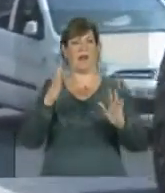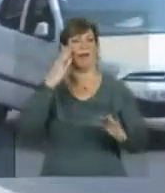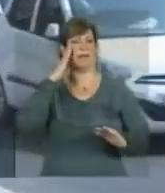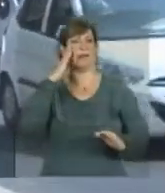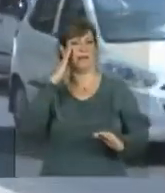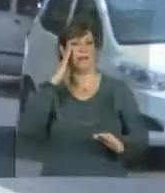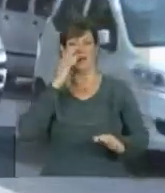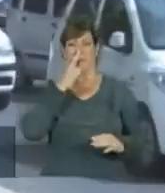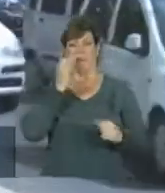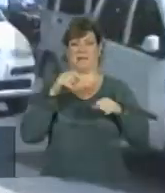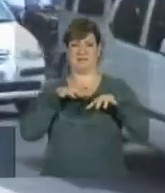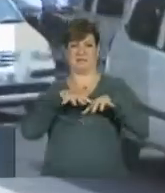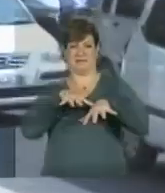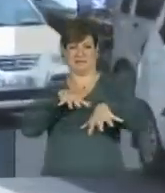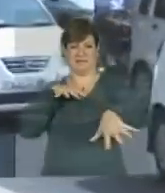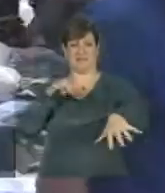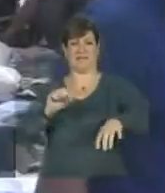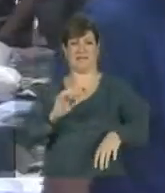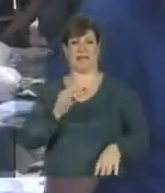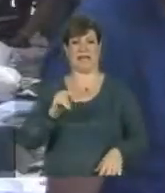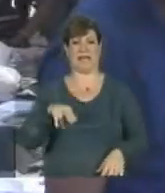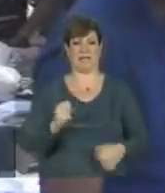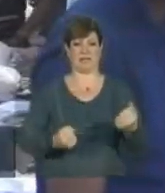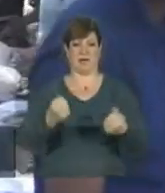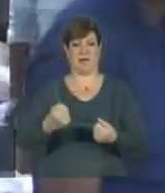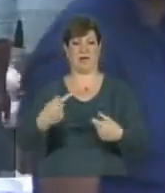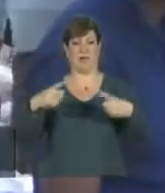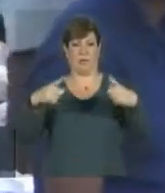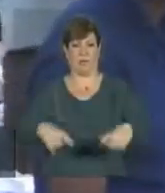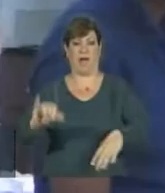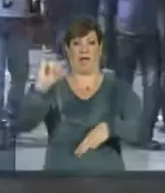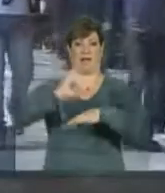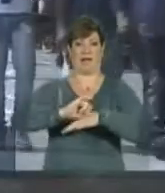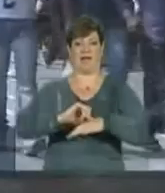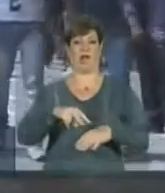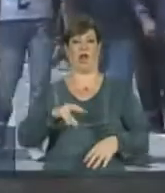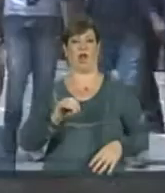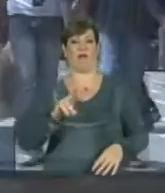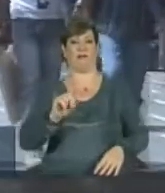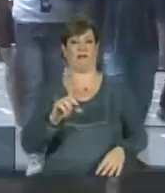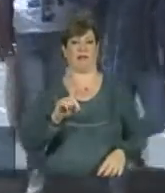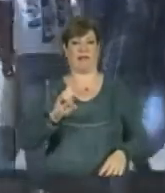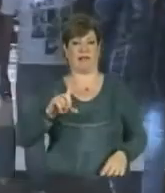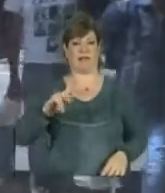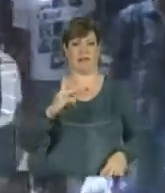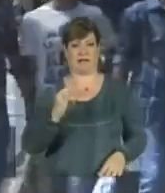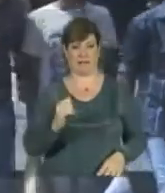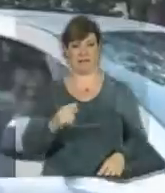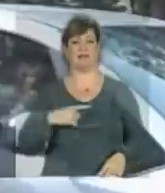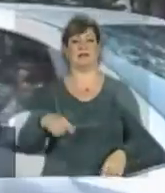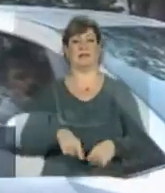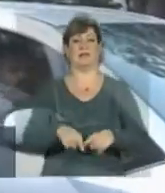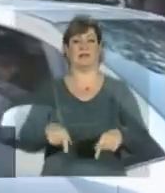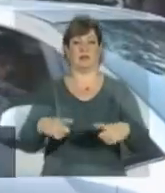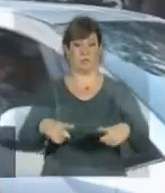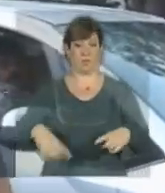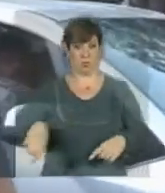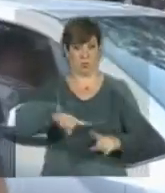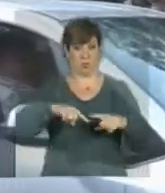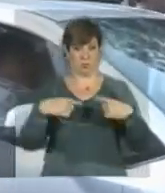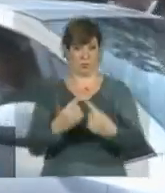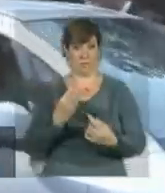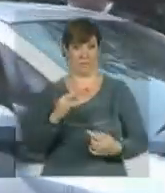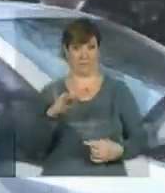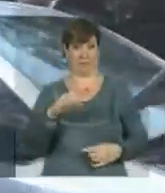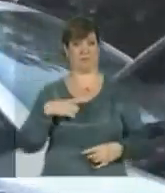Assim é o trânsito na capital Nova Delhi. A quarta cúpula dos BRICS mexeu com a rotina de alguns lugares da cidade. Aqui no hotel onde vai